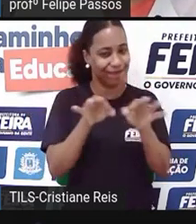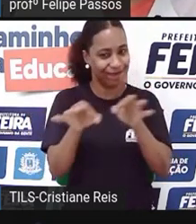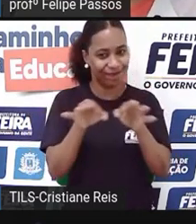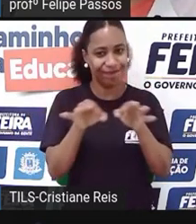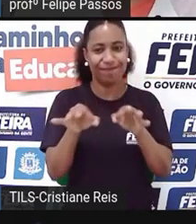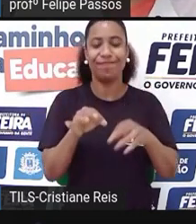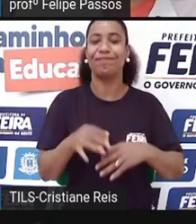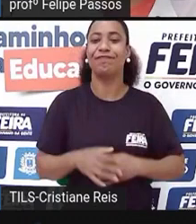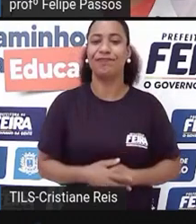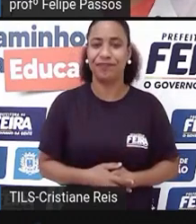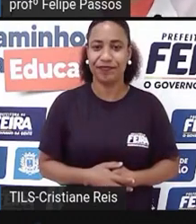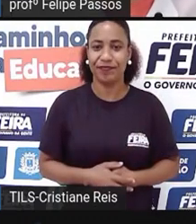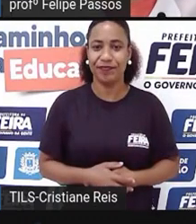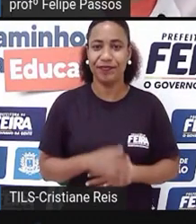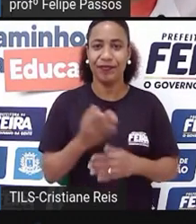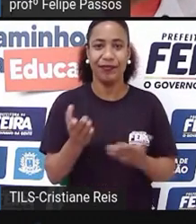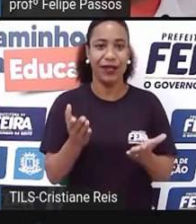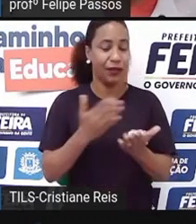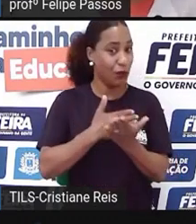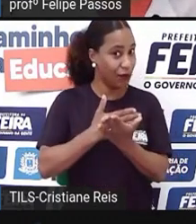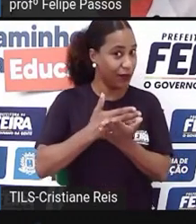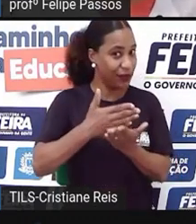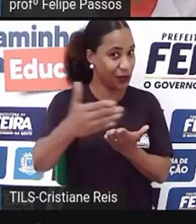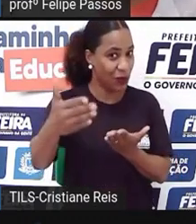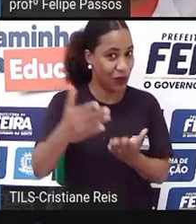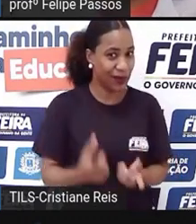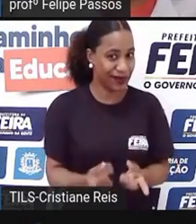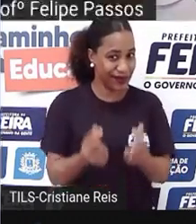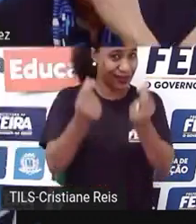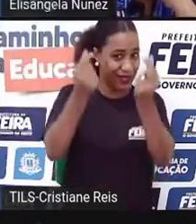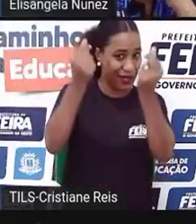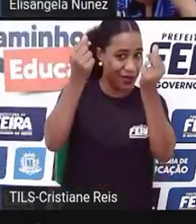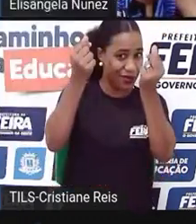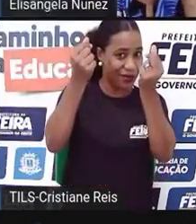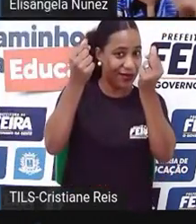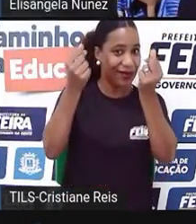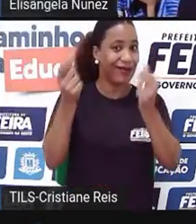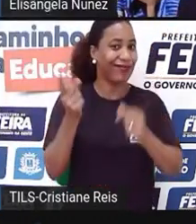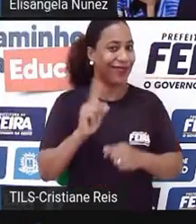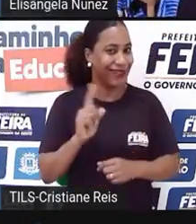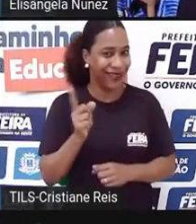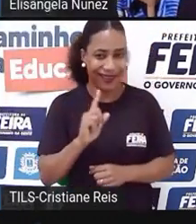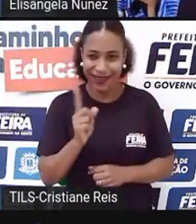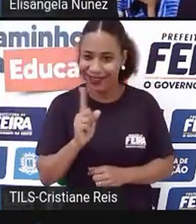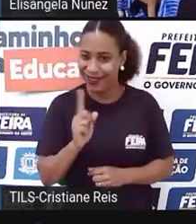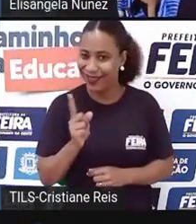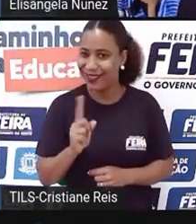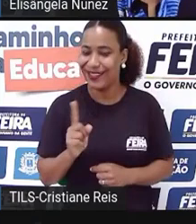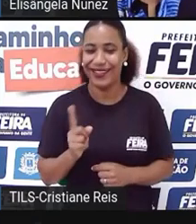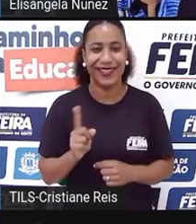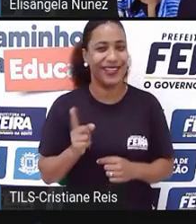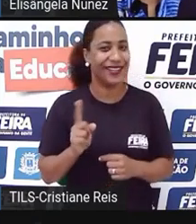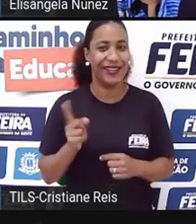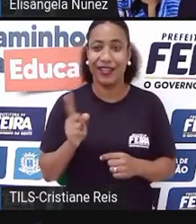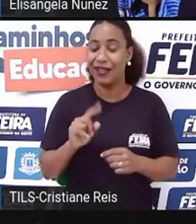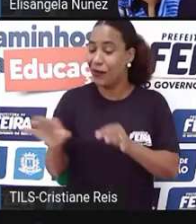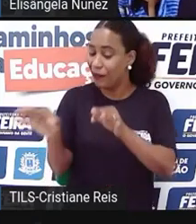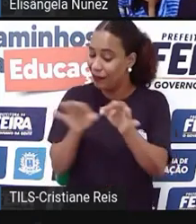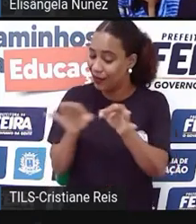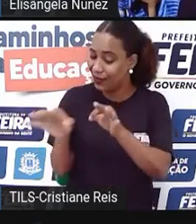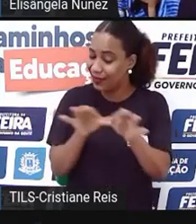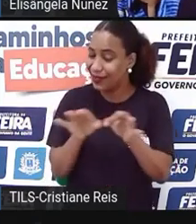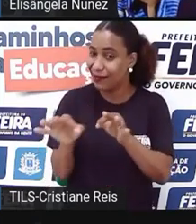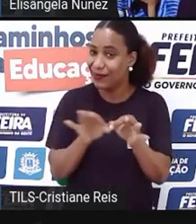Então, essa história de começou, ficou rico, não é bem assim, né? Não é bem assim. Planejamento financeiro é